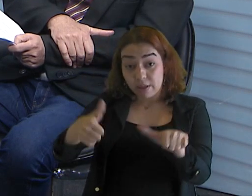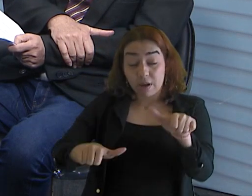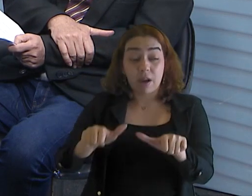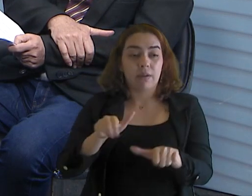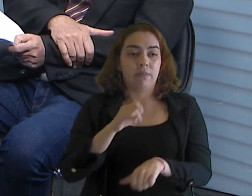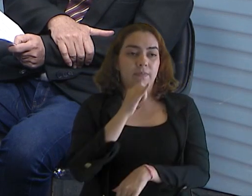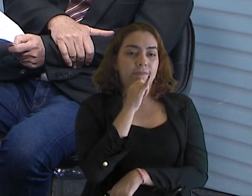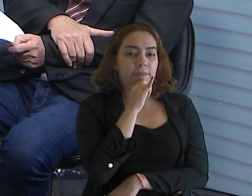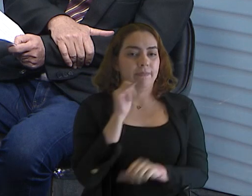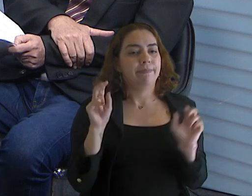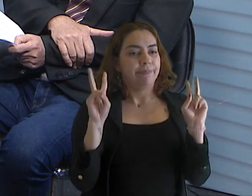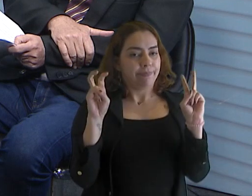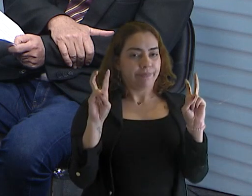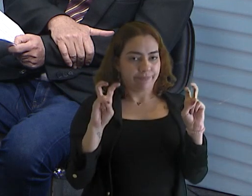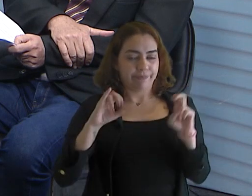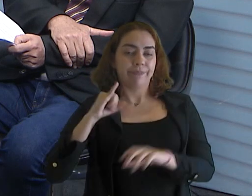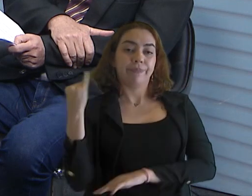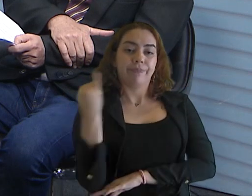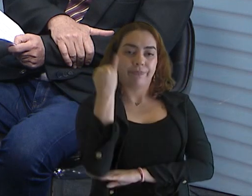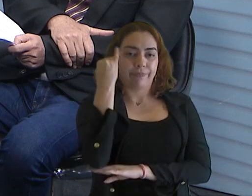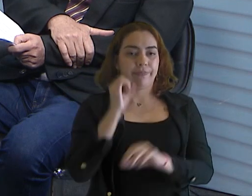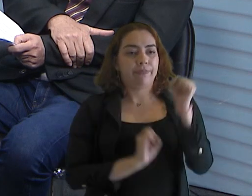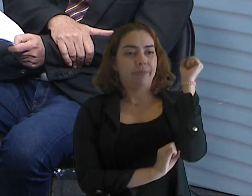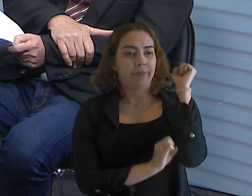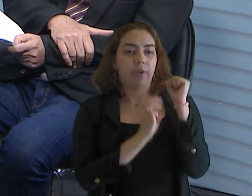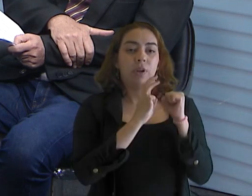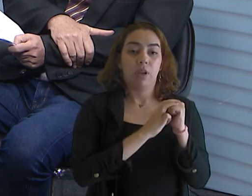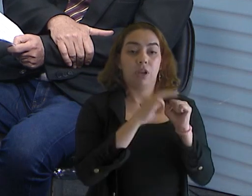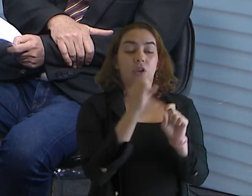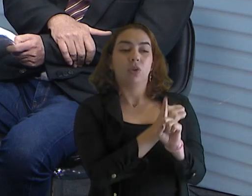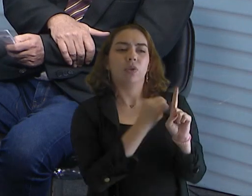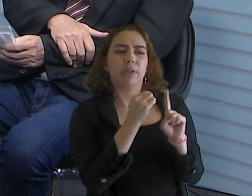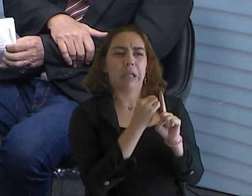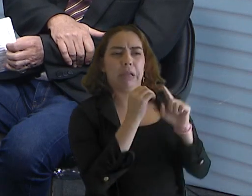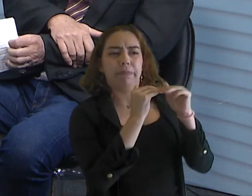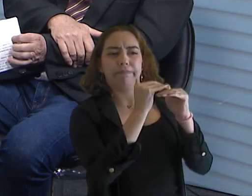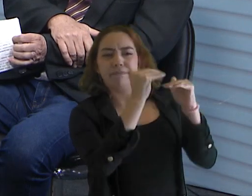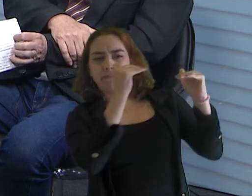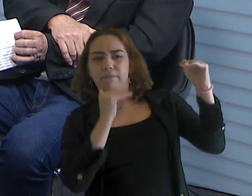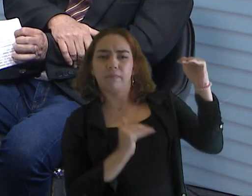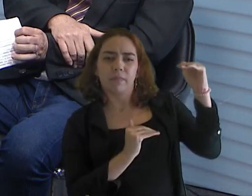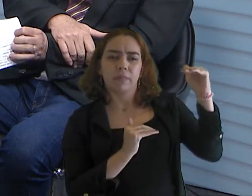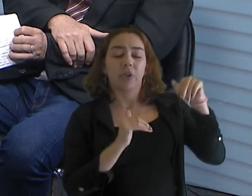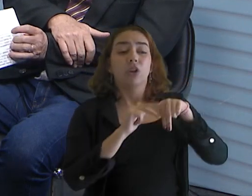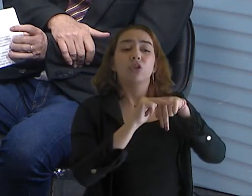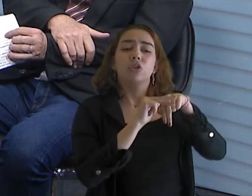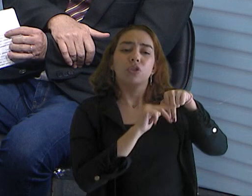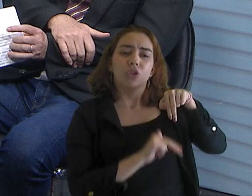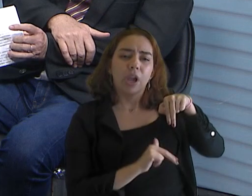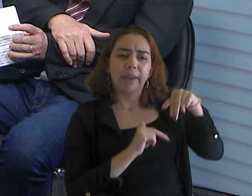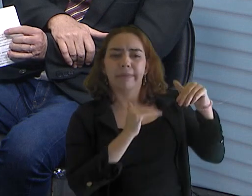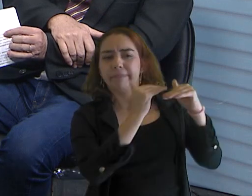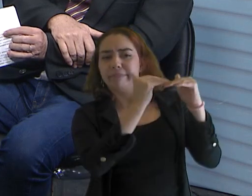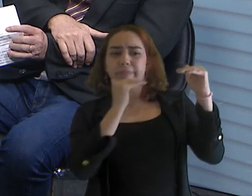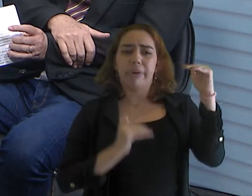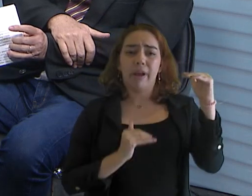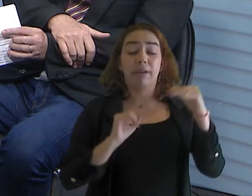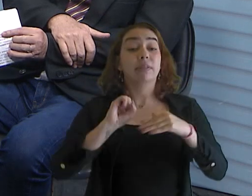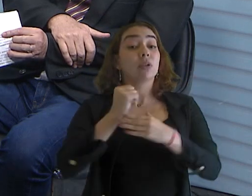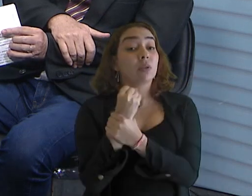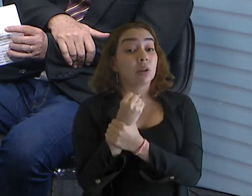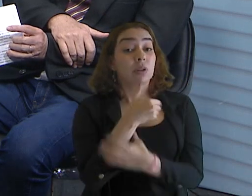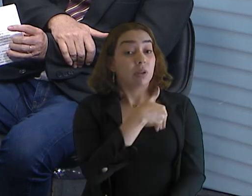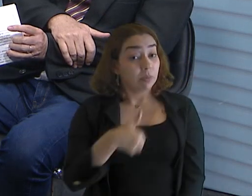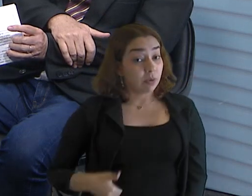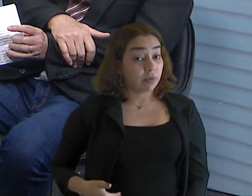mais sensíveis que tocam a sustentabilidade. Desigualdade, equidade de gênero, segurança pública. A gente está querendo fazer um grande trabalho